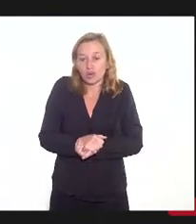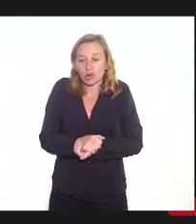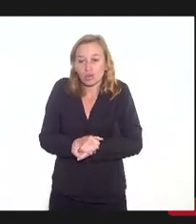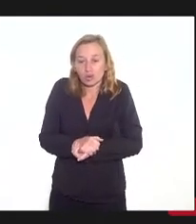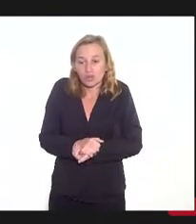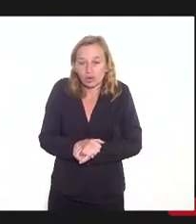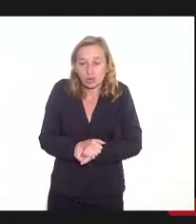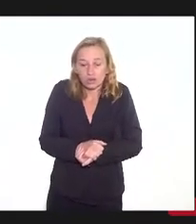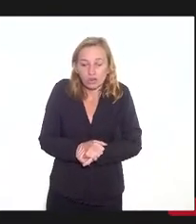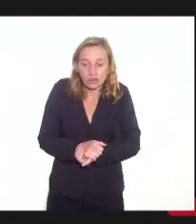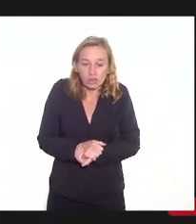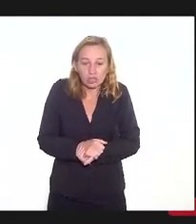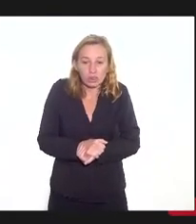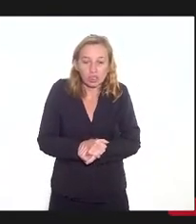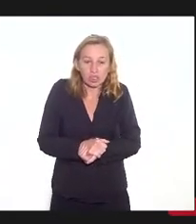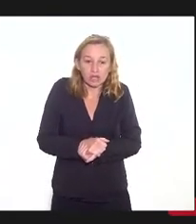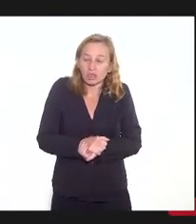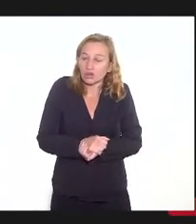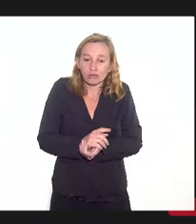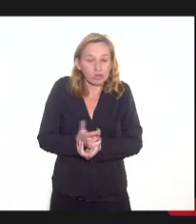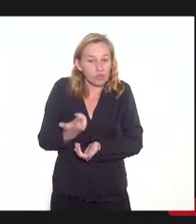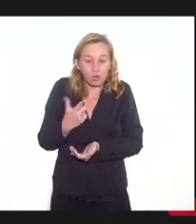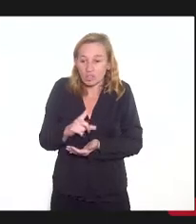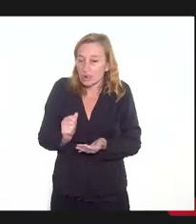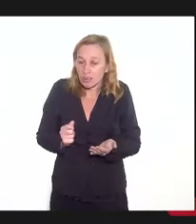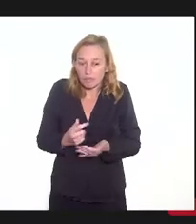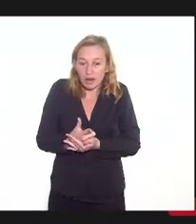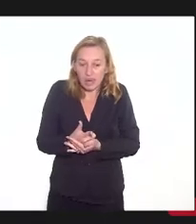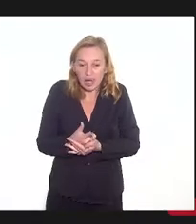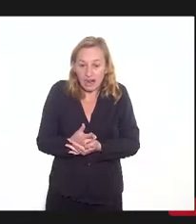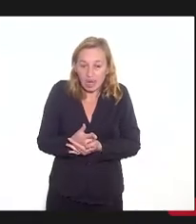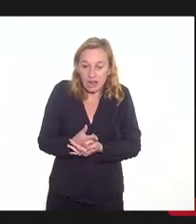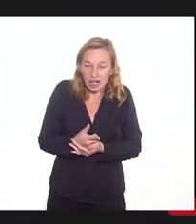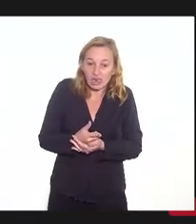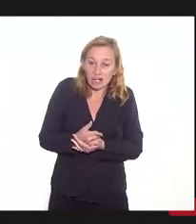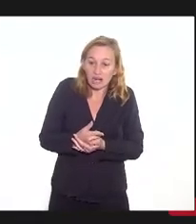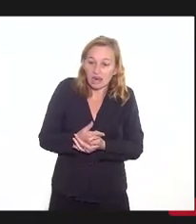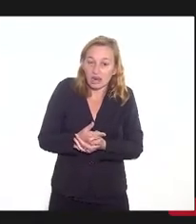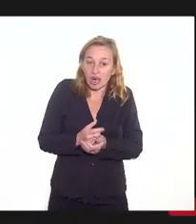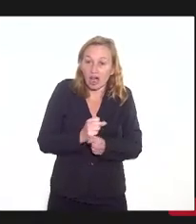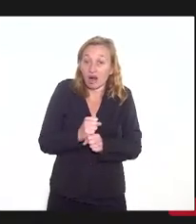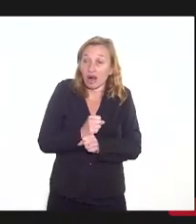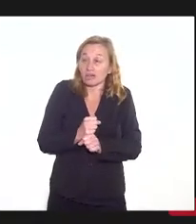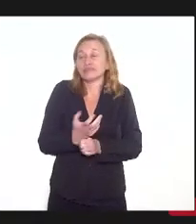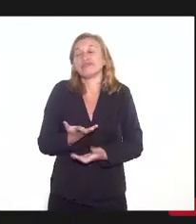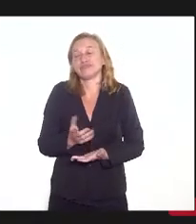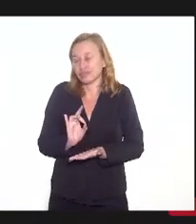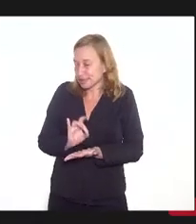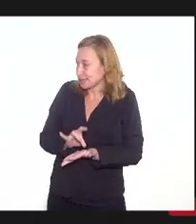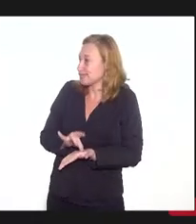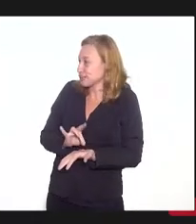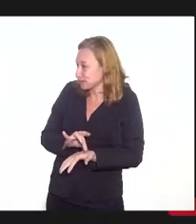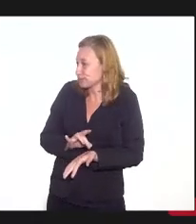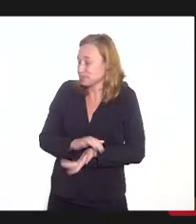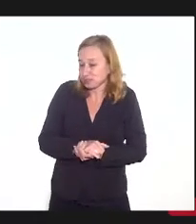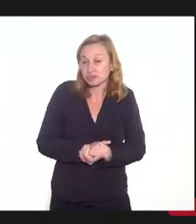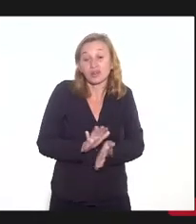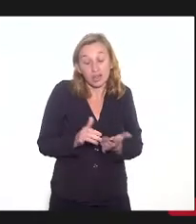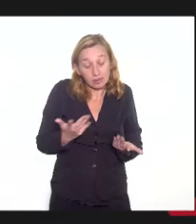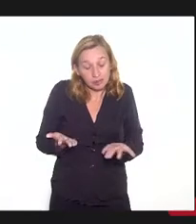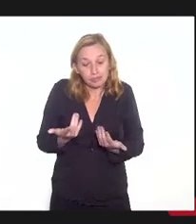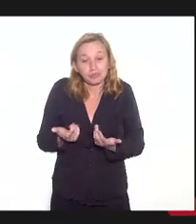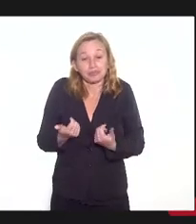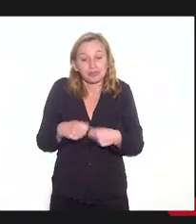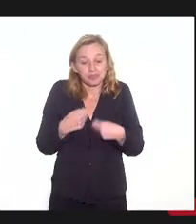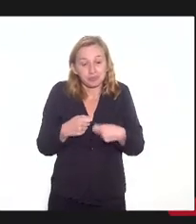não gera superávit para isso, nem de longe. É verdade. Então, a gente tem que